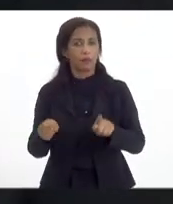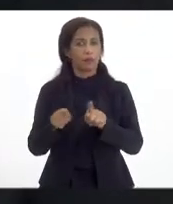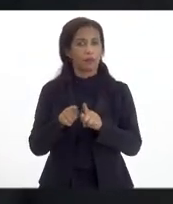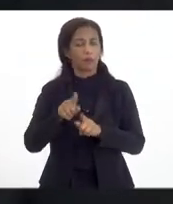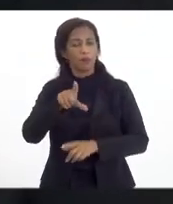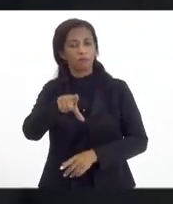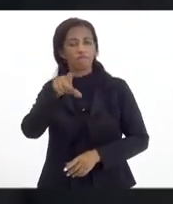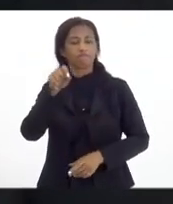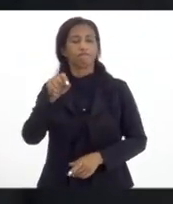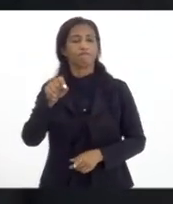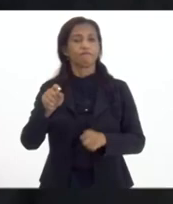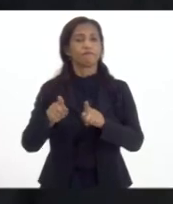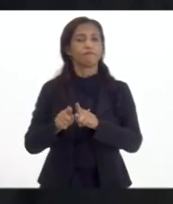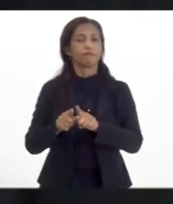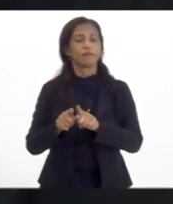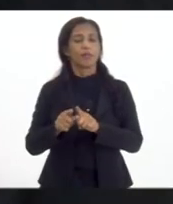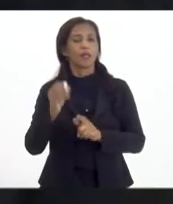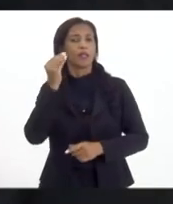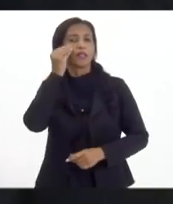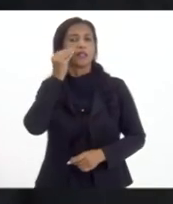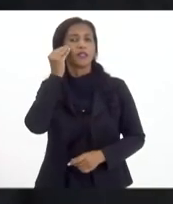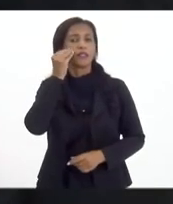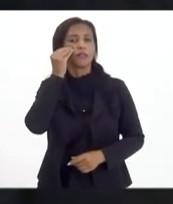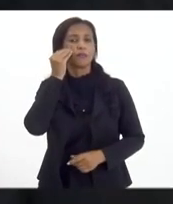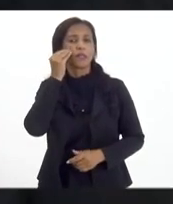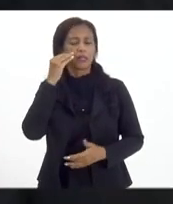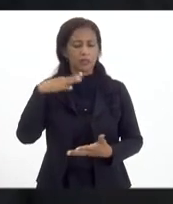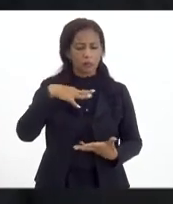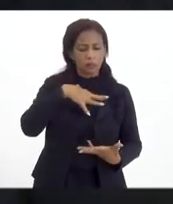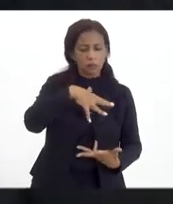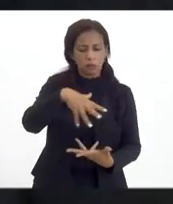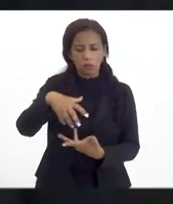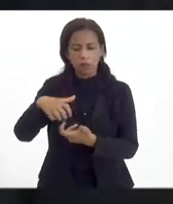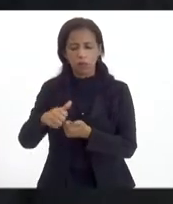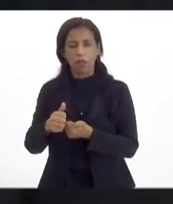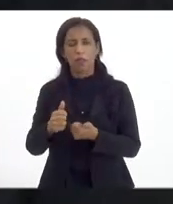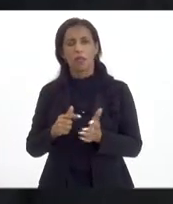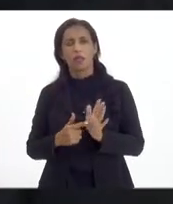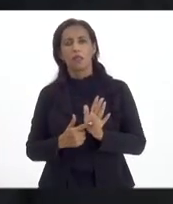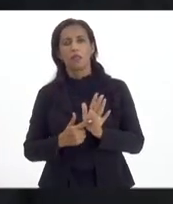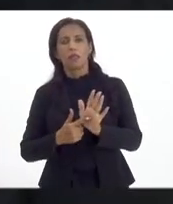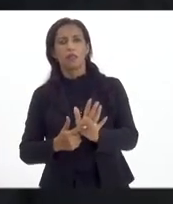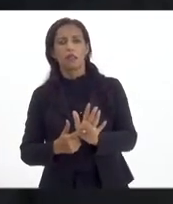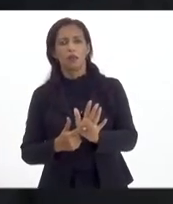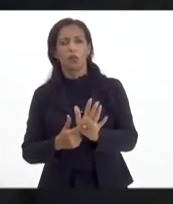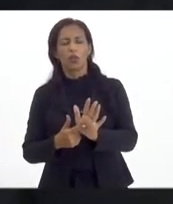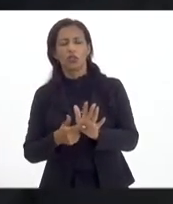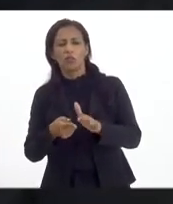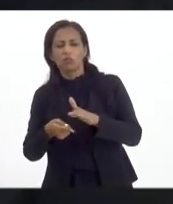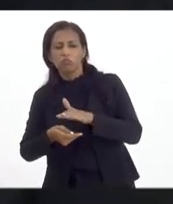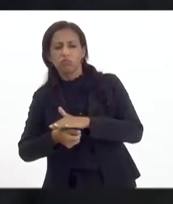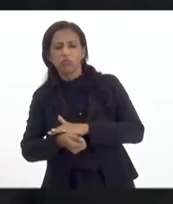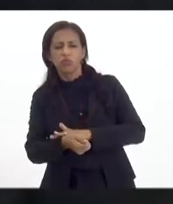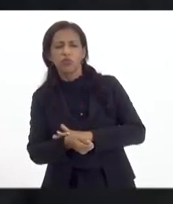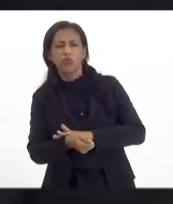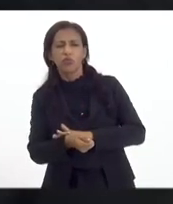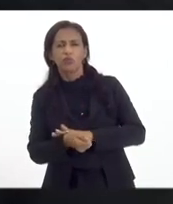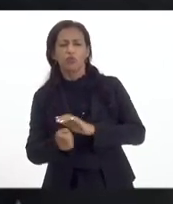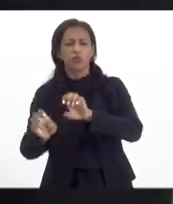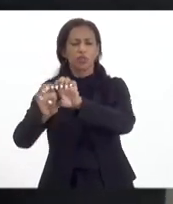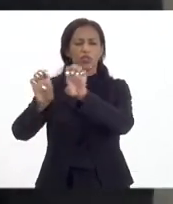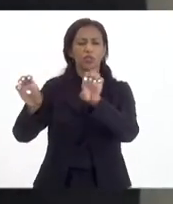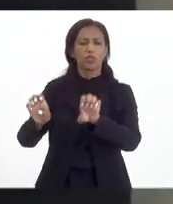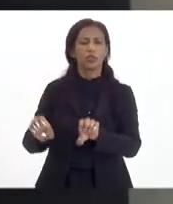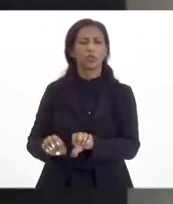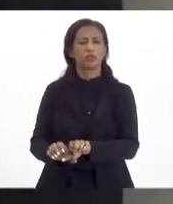destacar ainda a experiência internacional que mostra a vocação de tais fundos para investimentos em infraestrutura.